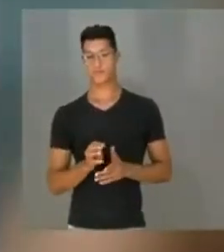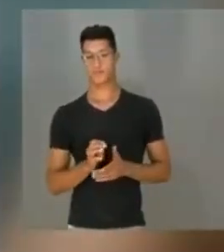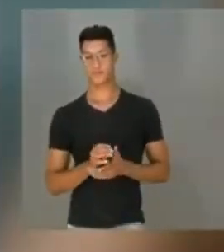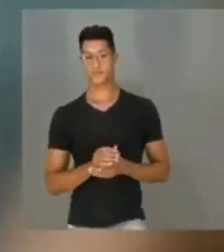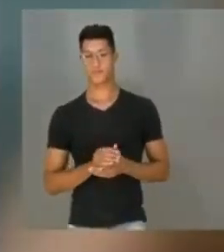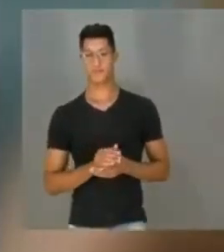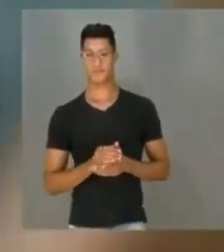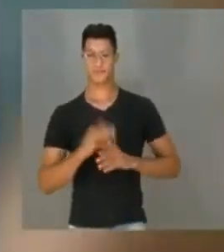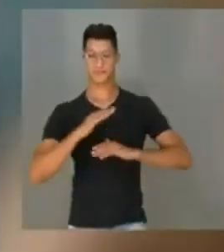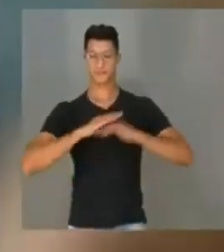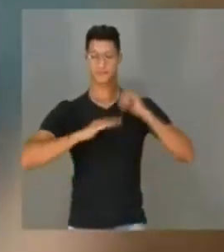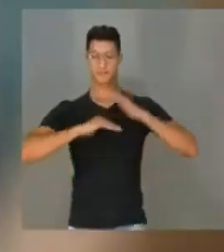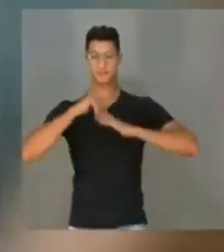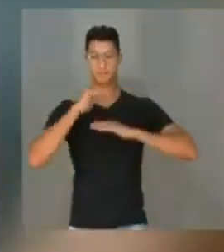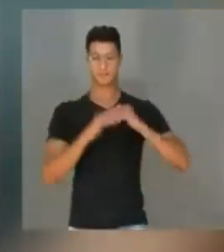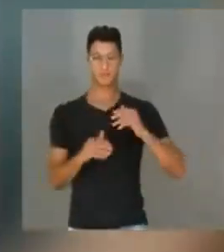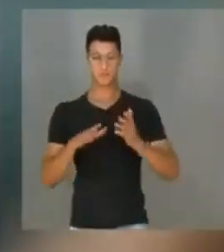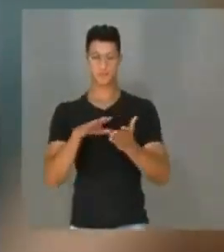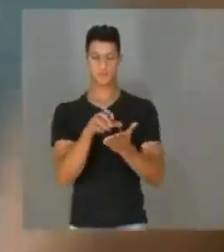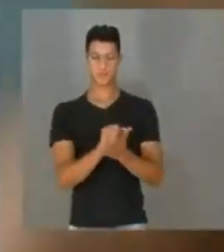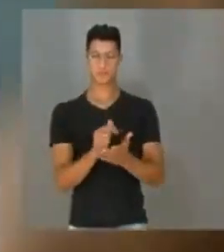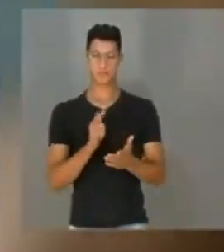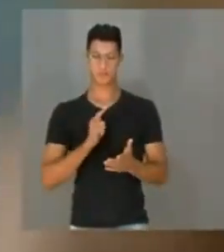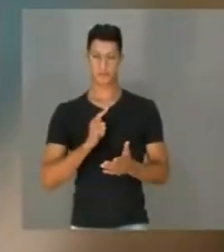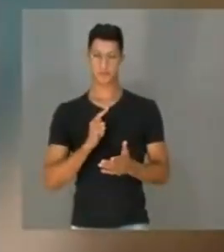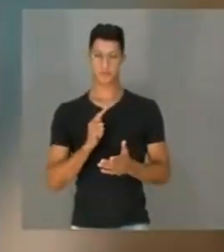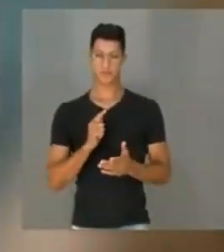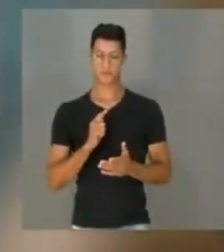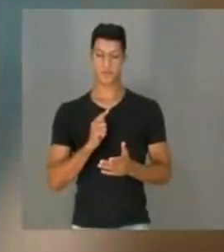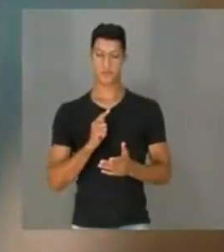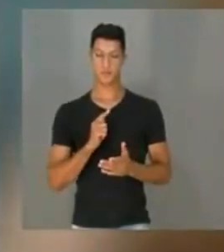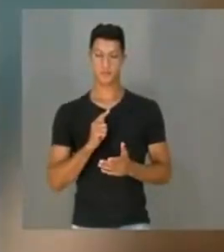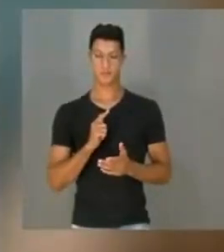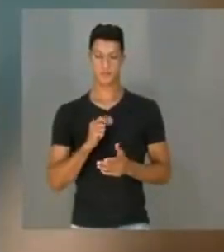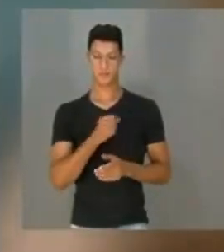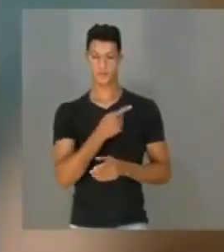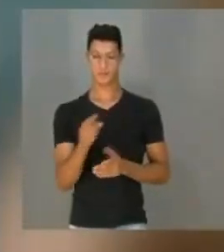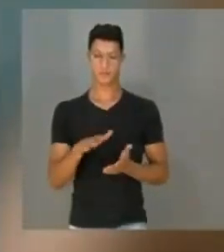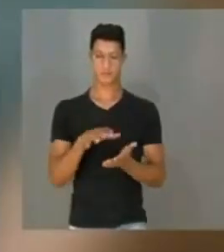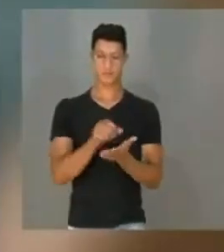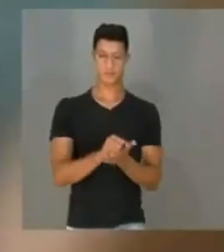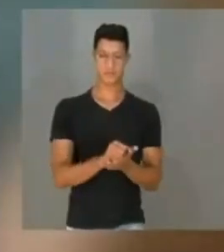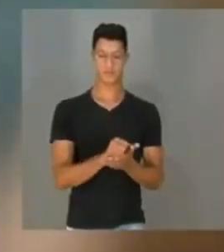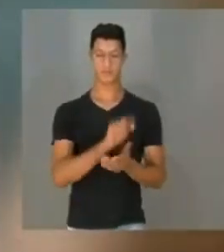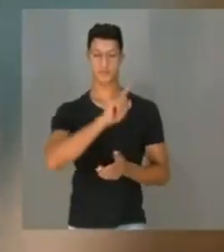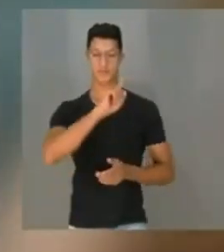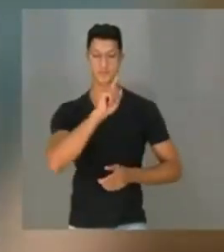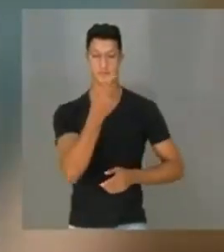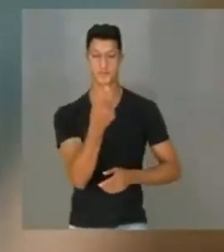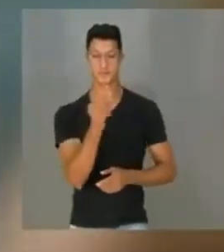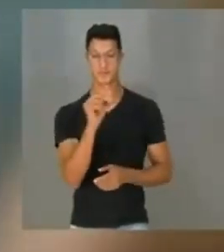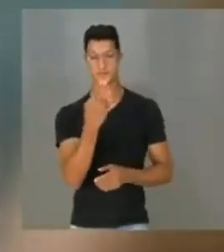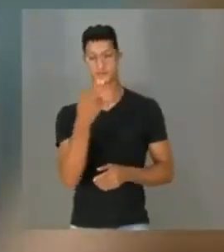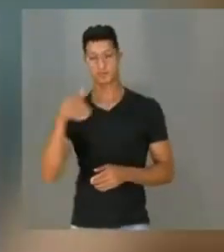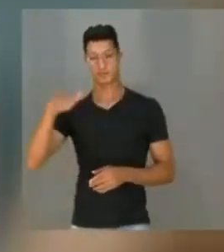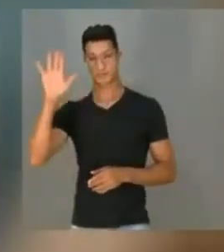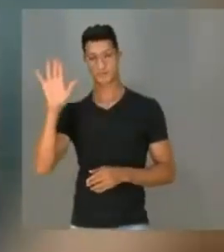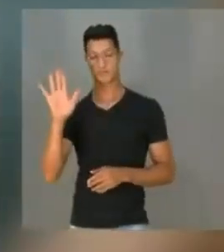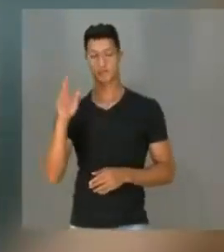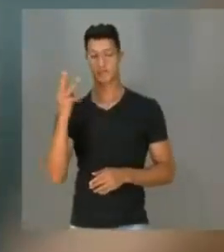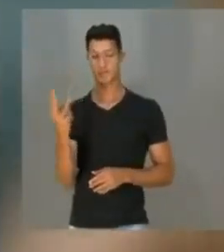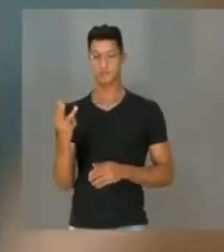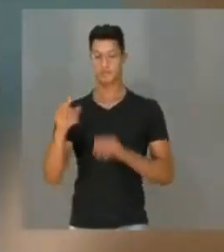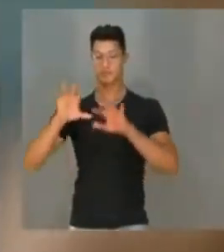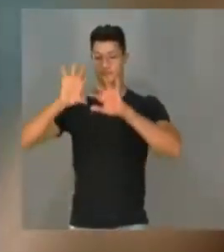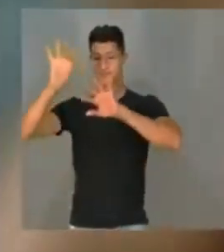Os praticantes, então, registrados são registrados em um ou mais das três